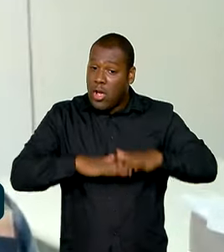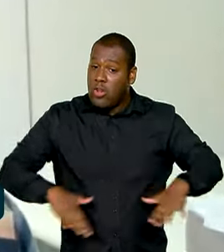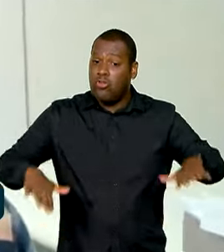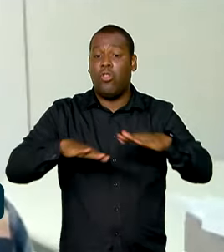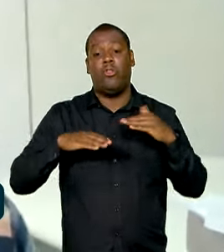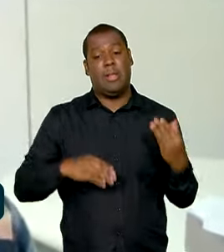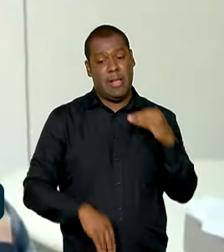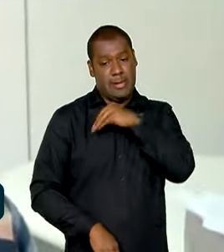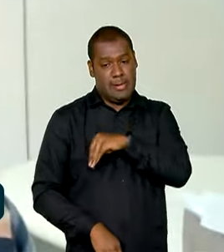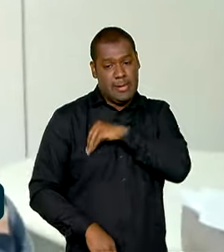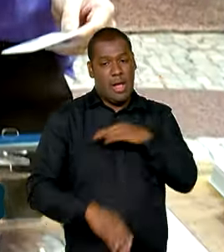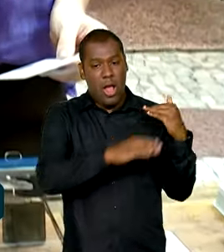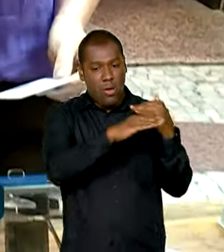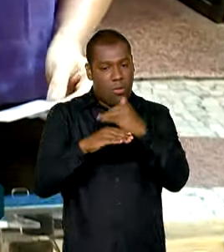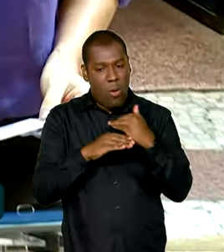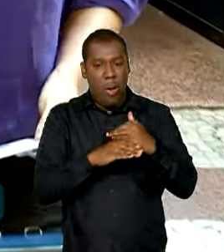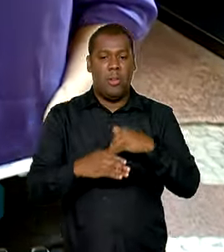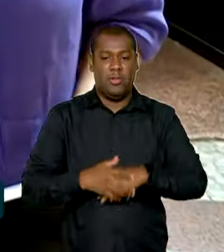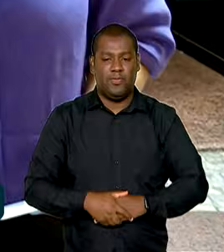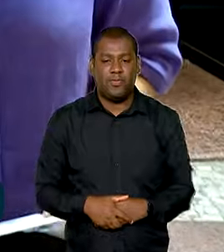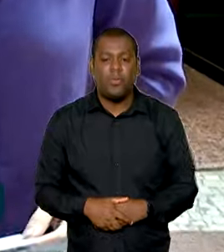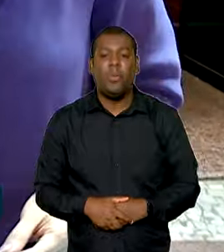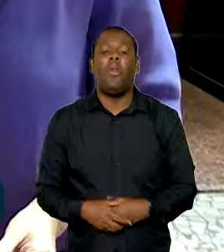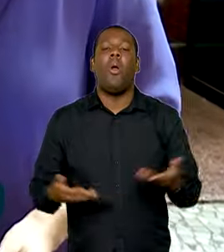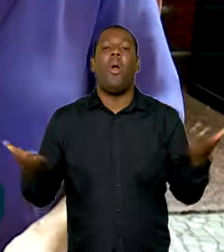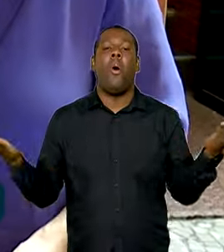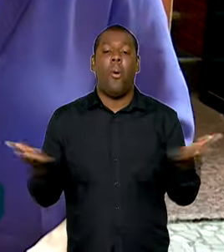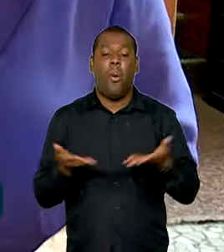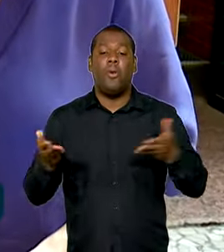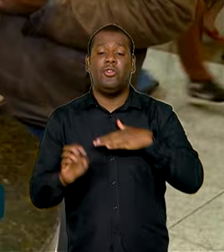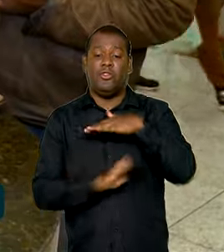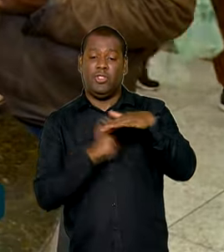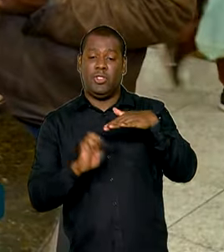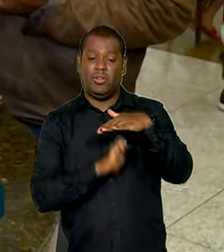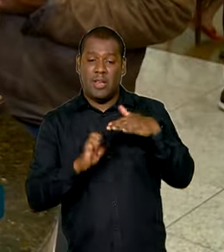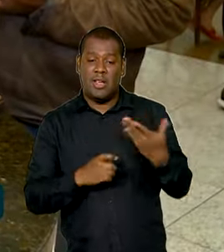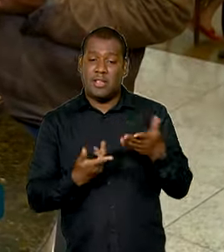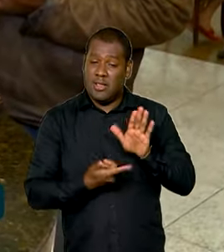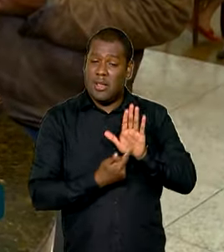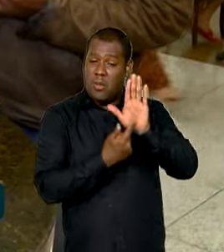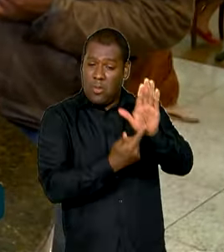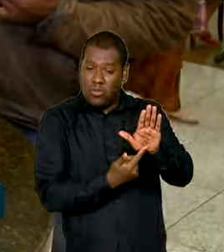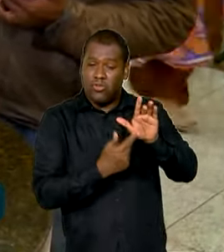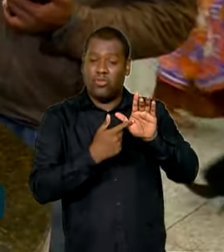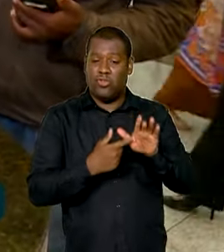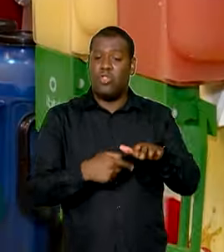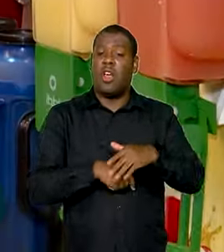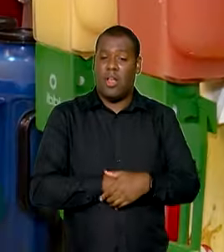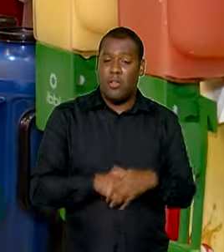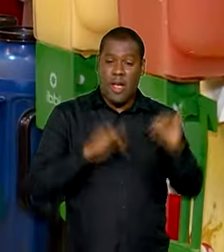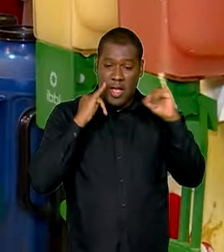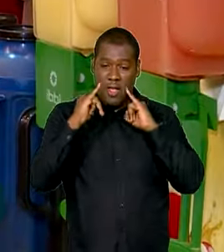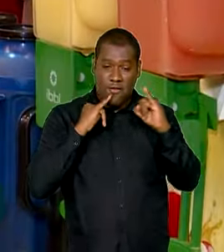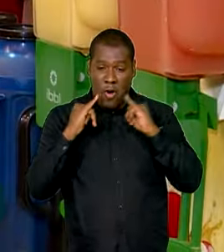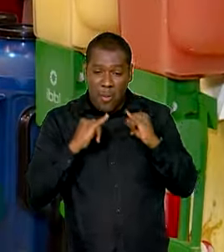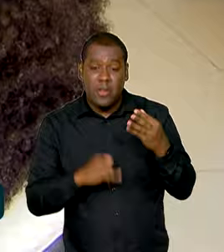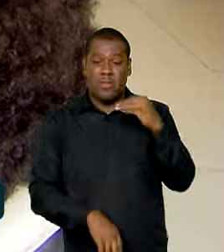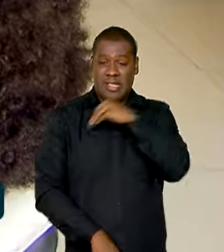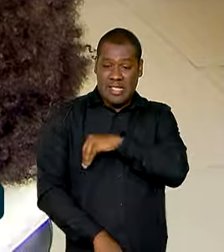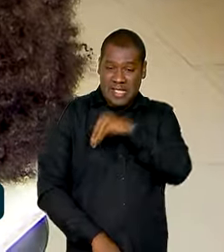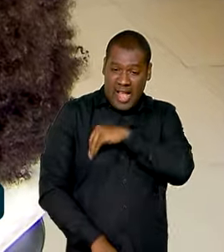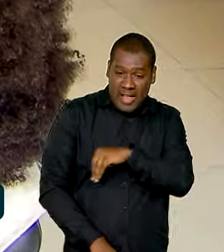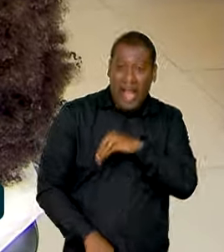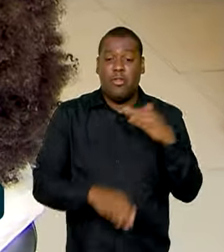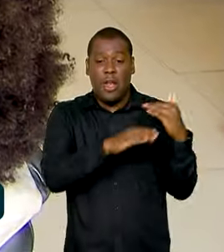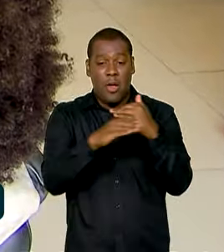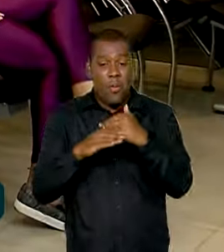com o melhor de si. Atualmente, as empresas já fornecem dados de salários, ocupação, gênero e idade por